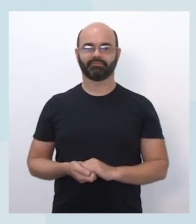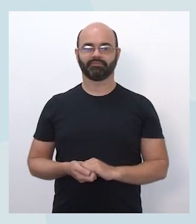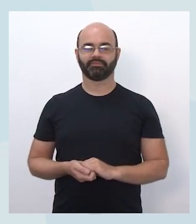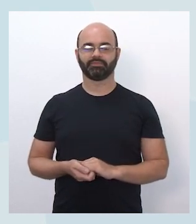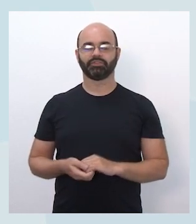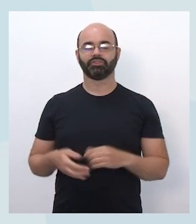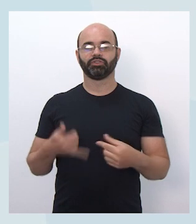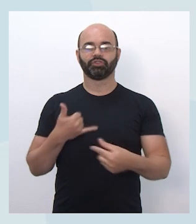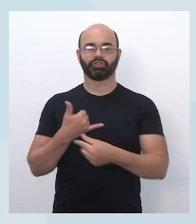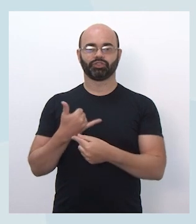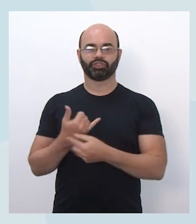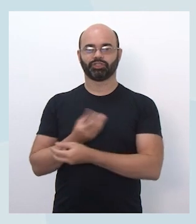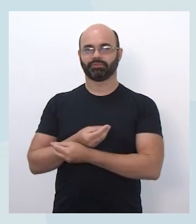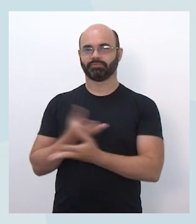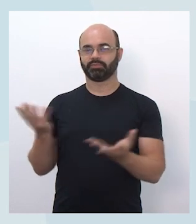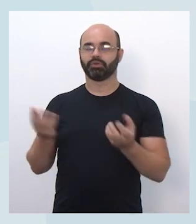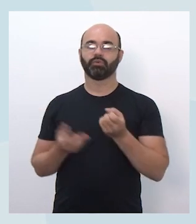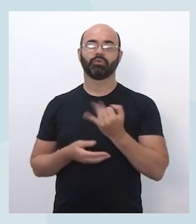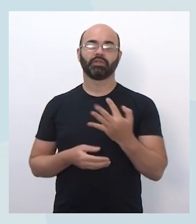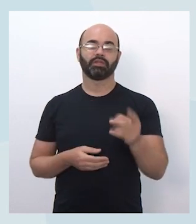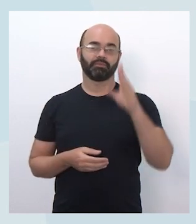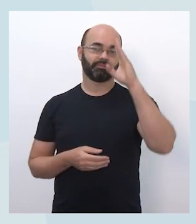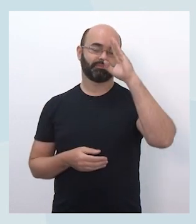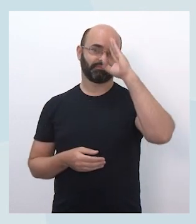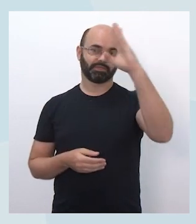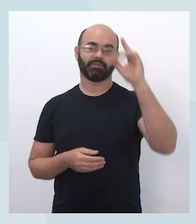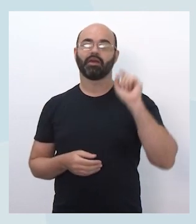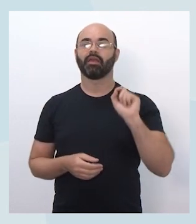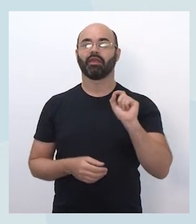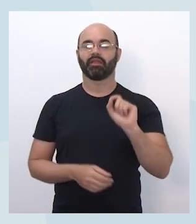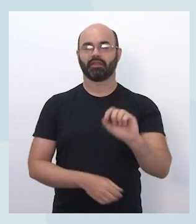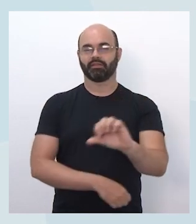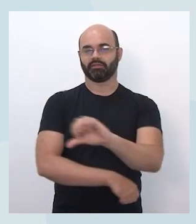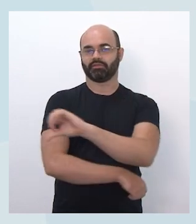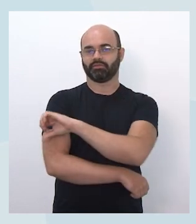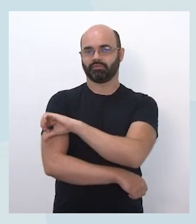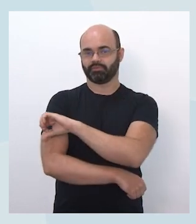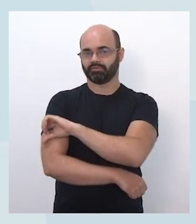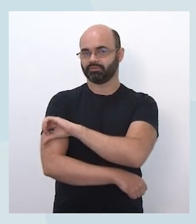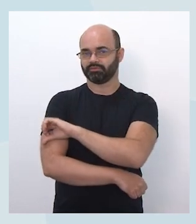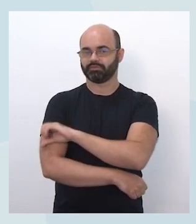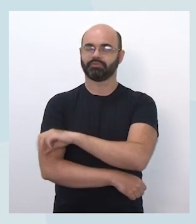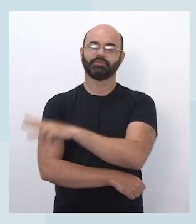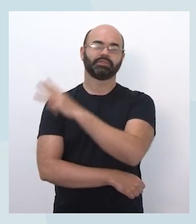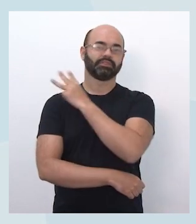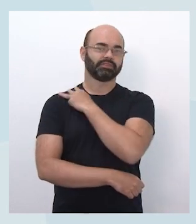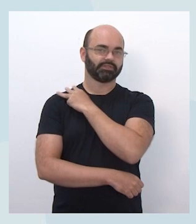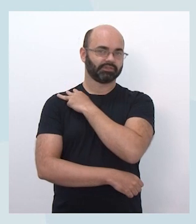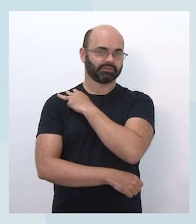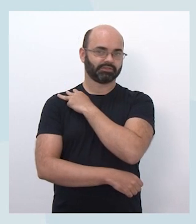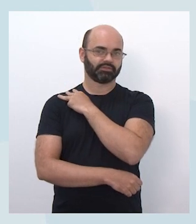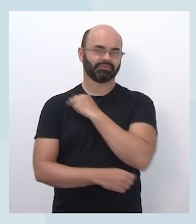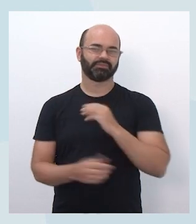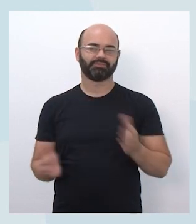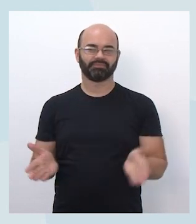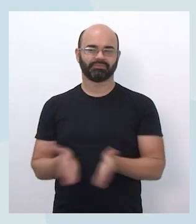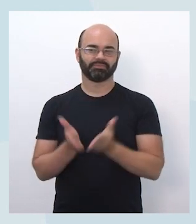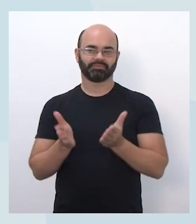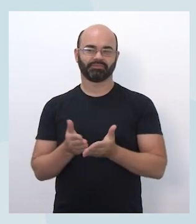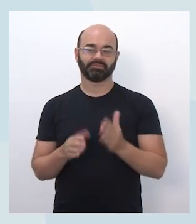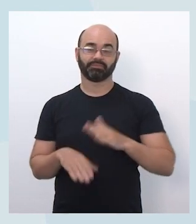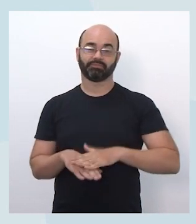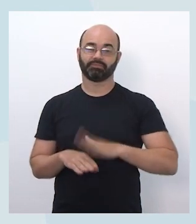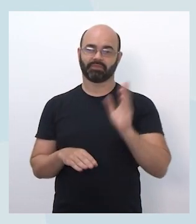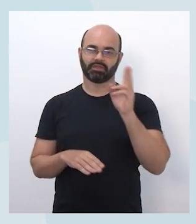dentro dessa quantidade limitada são os alunos do nono ano do fundamental e do terceiro ano do médio em situação de pobreza e sistema de pobreza.